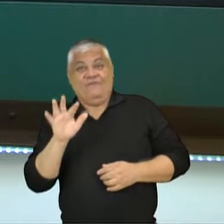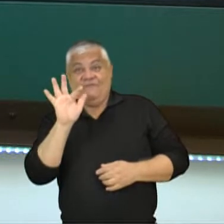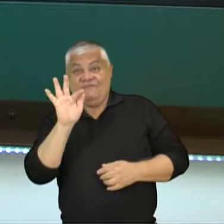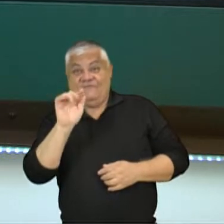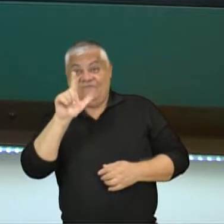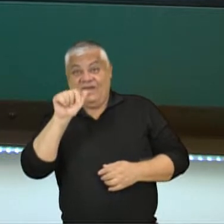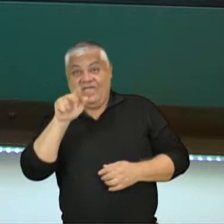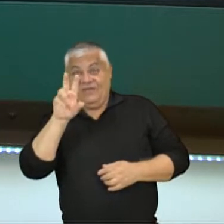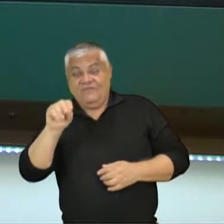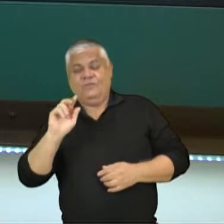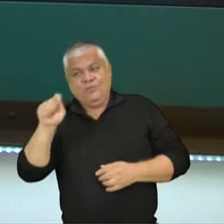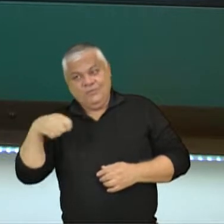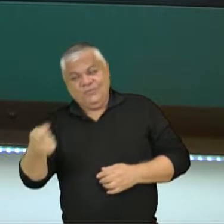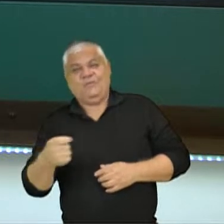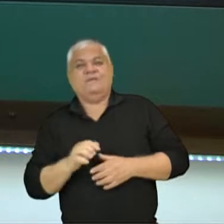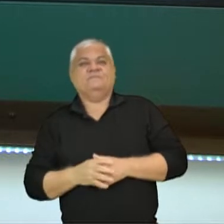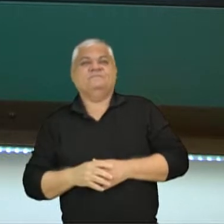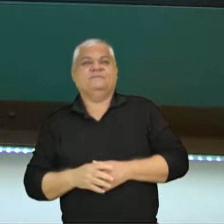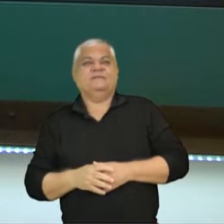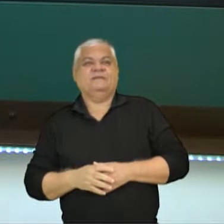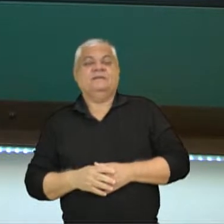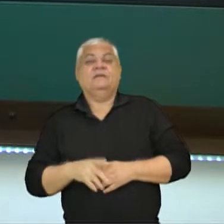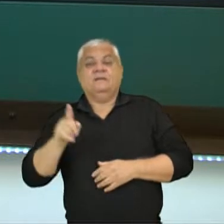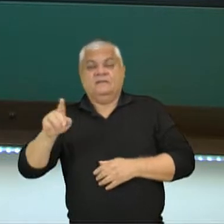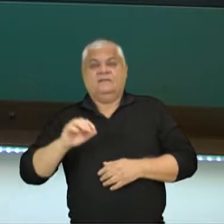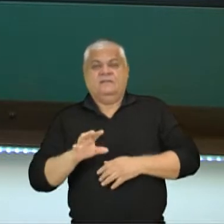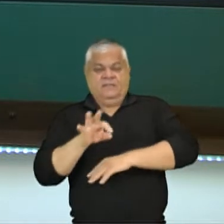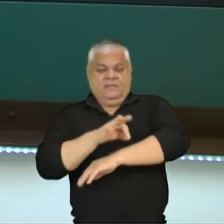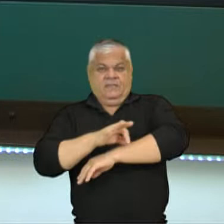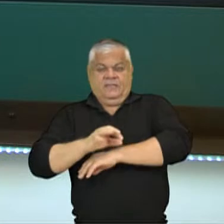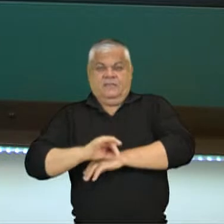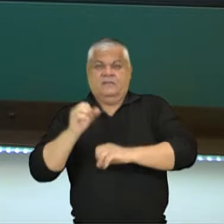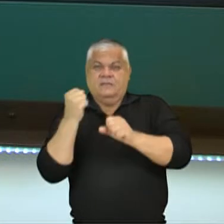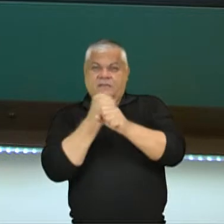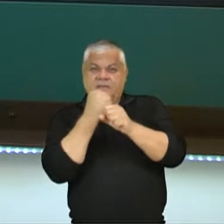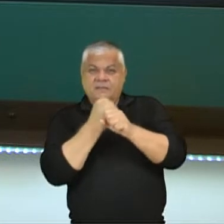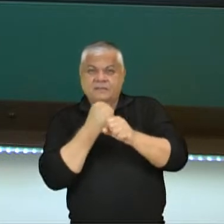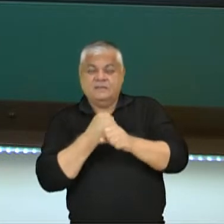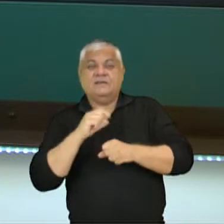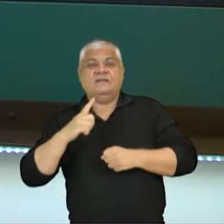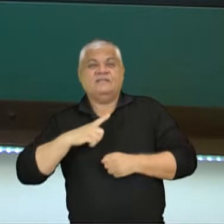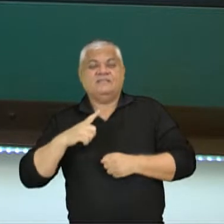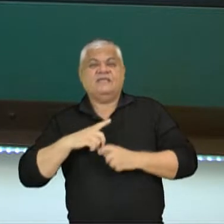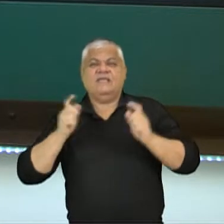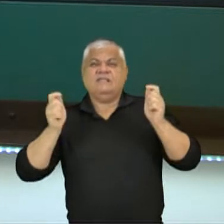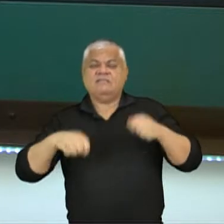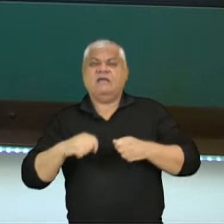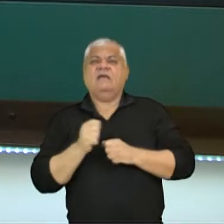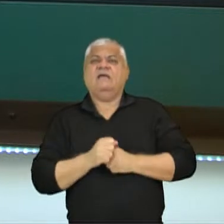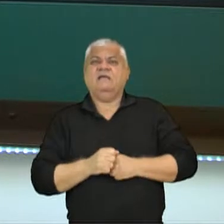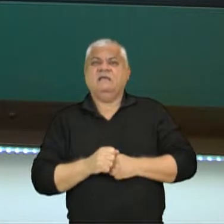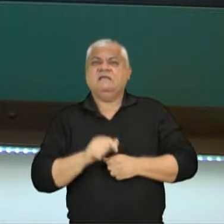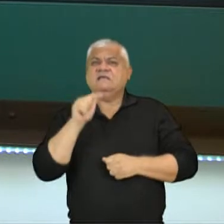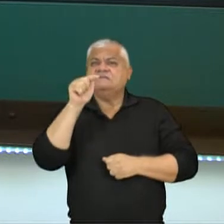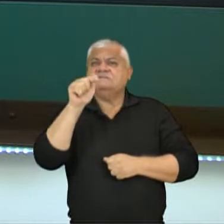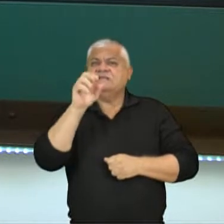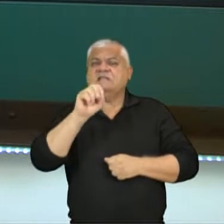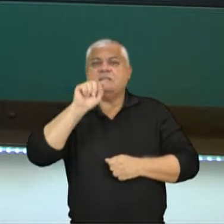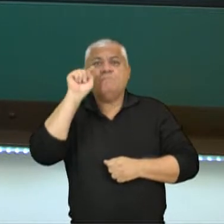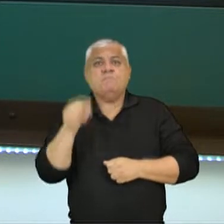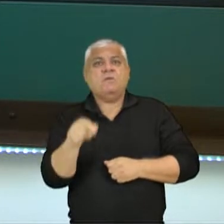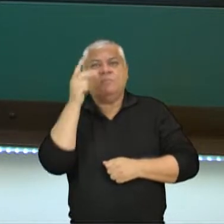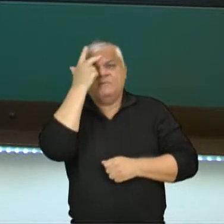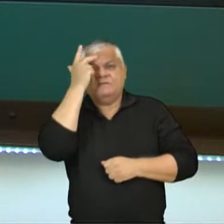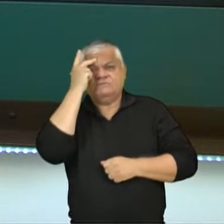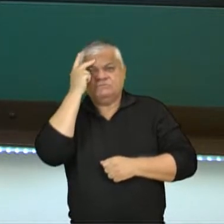nessa estrutura aqui, que tem uma arquitetura estupenda, nós temos uma capacidade de 50, 70 mil pessoas. Gente,